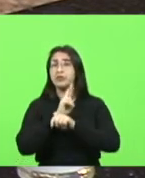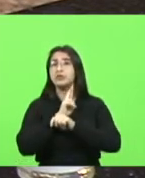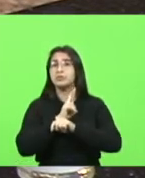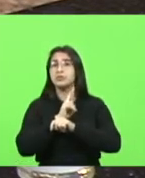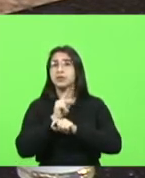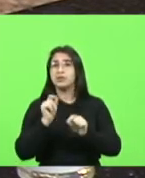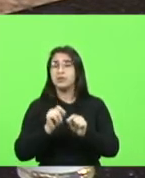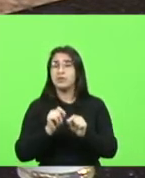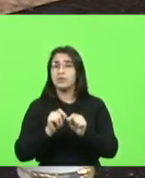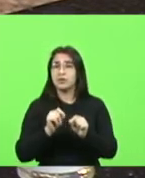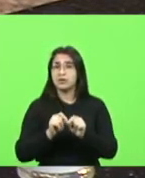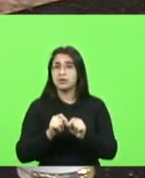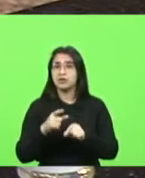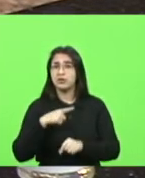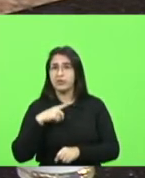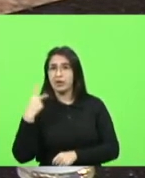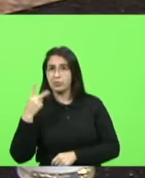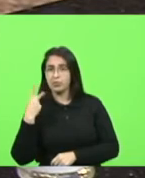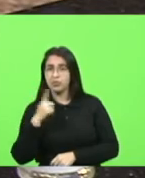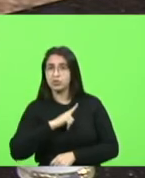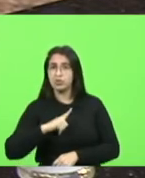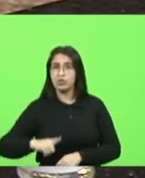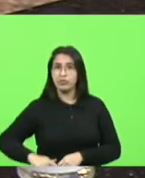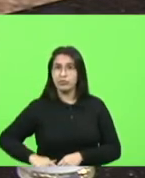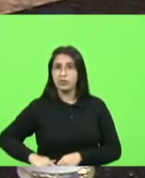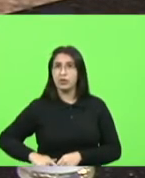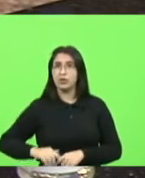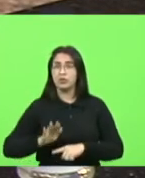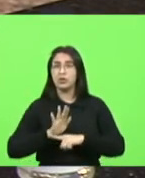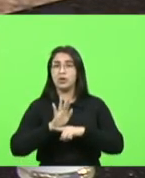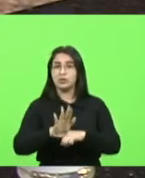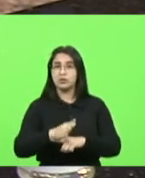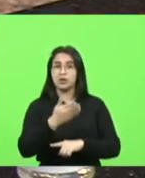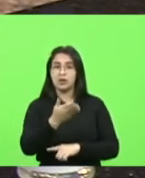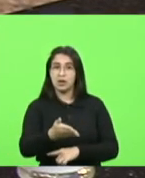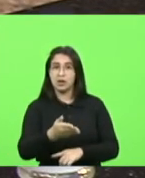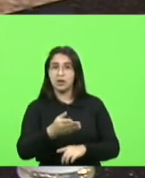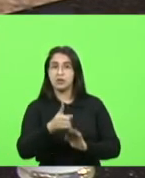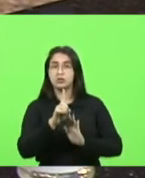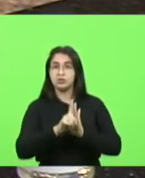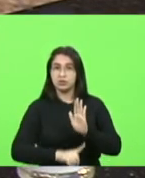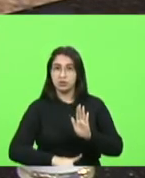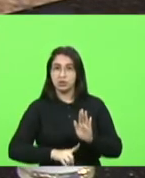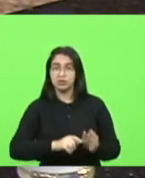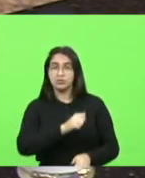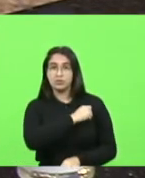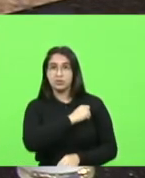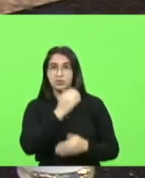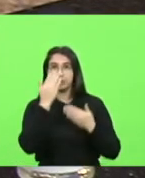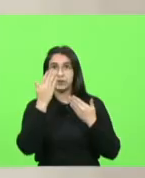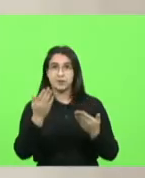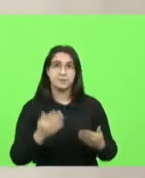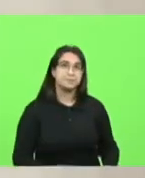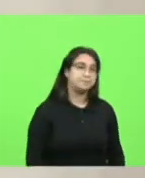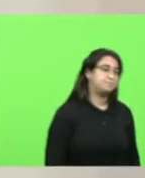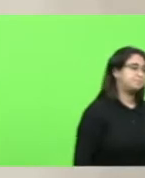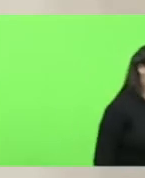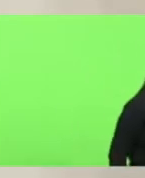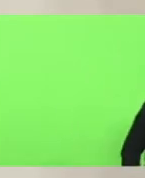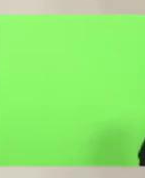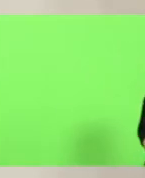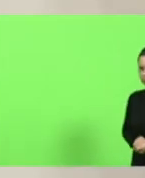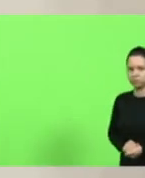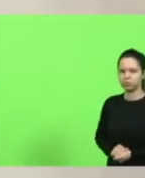último se existe alguma política do governo para impedir que os direitos dos alunos sejam violados muito obrigada senhor presidente obrigado deputada